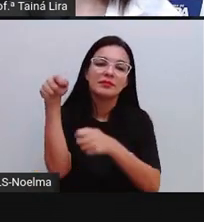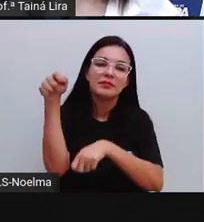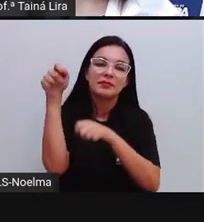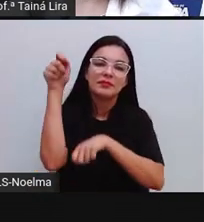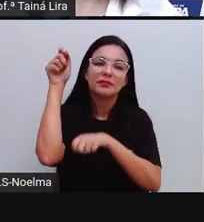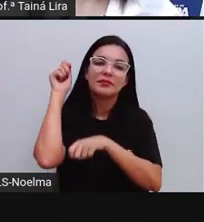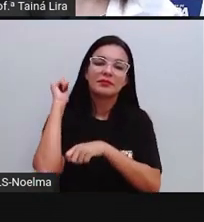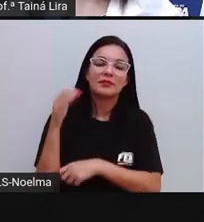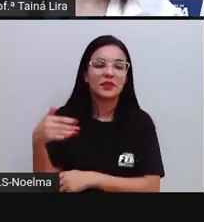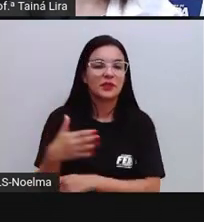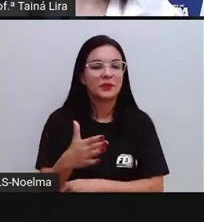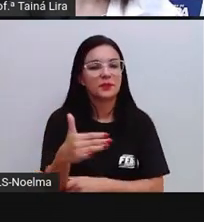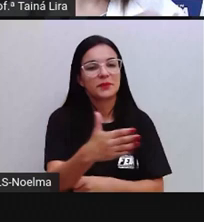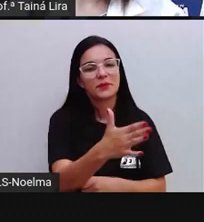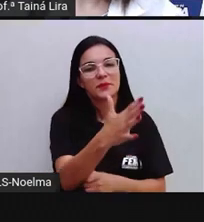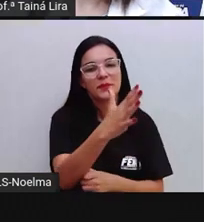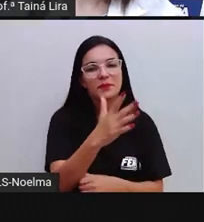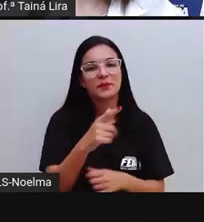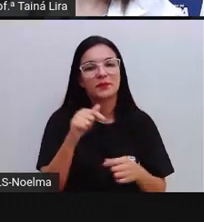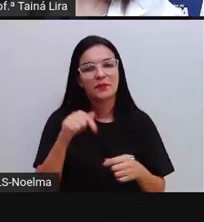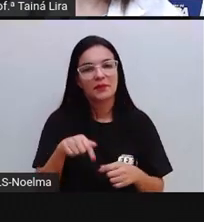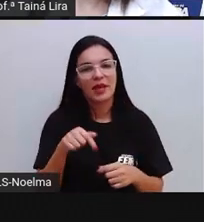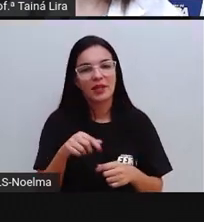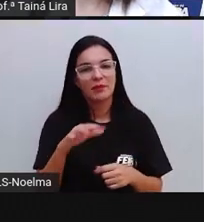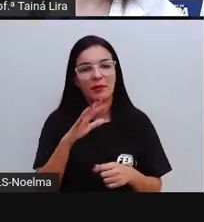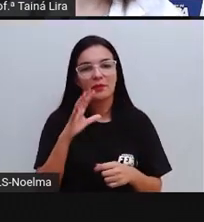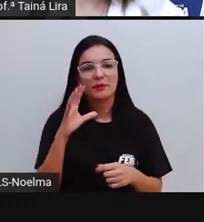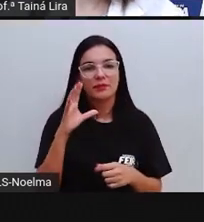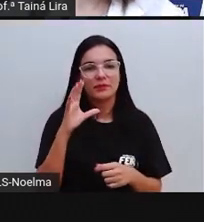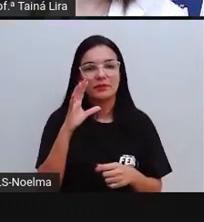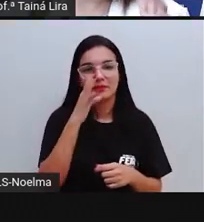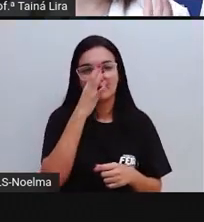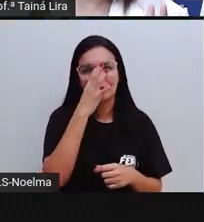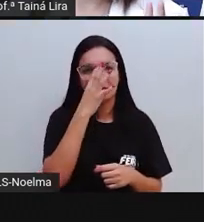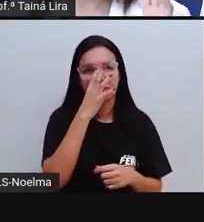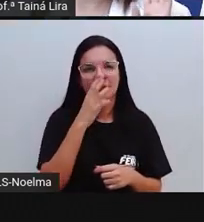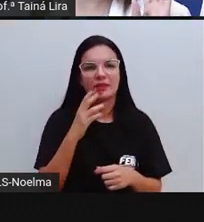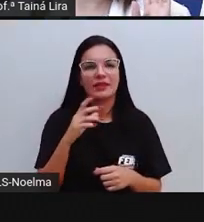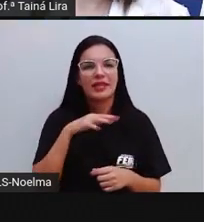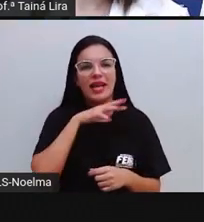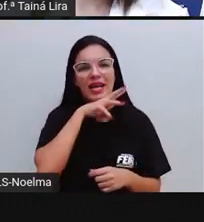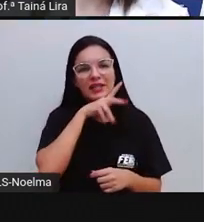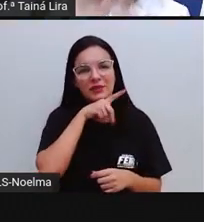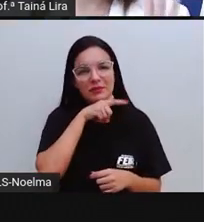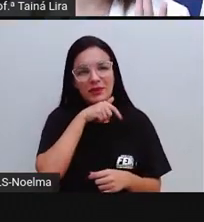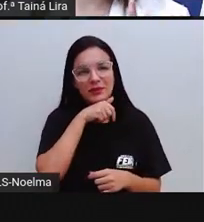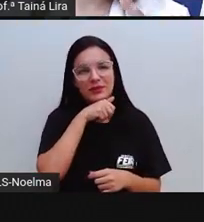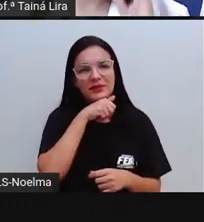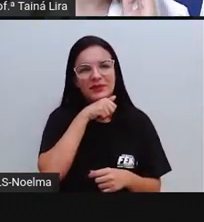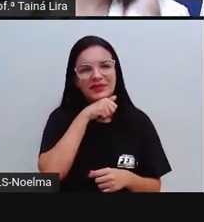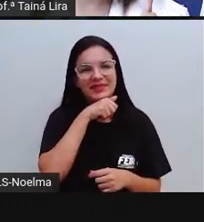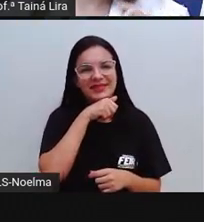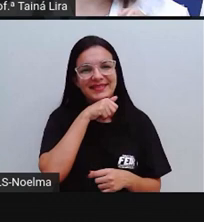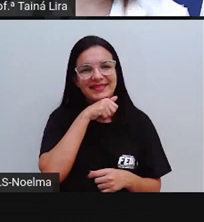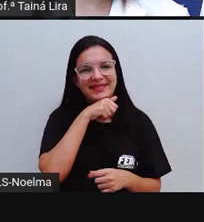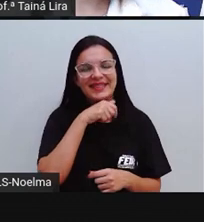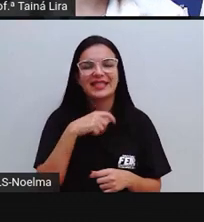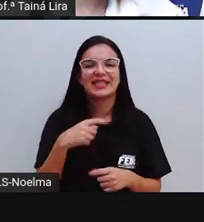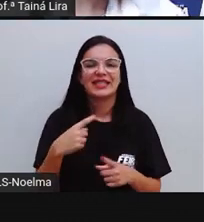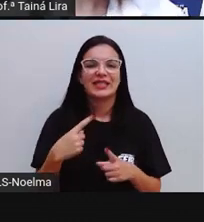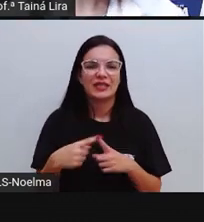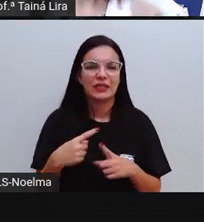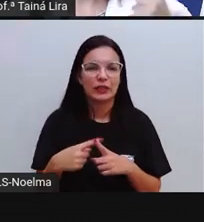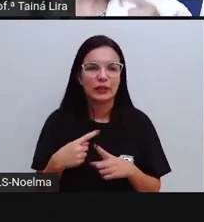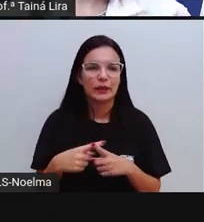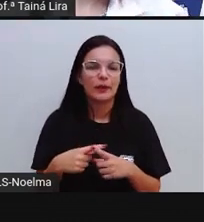forma de extrativismo mineral aqui no Brasil. Perdão, extrativismo animal. Perdão, segundo o extrativismo animal,